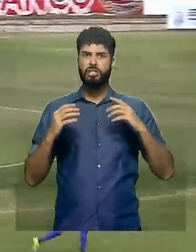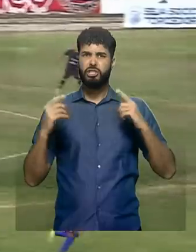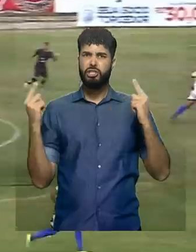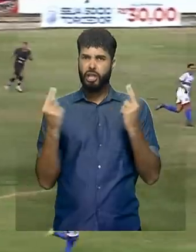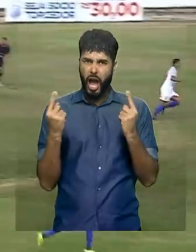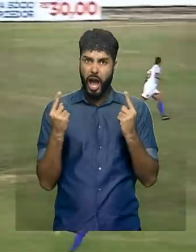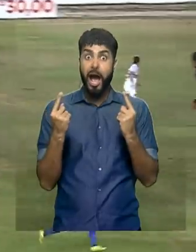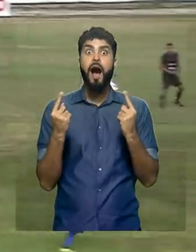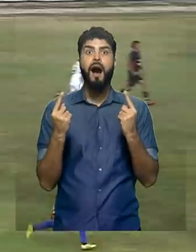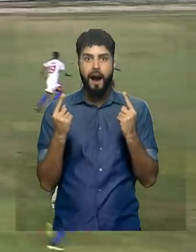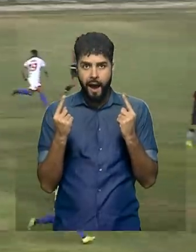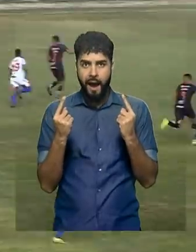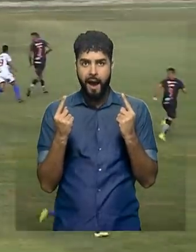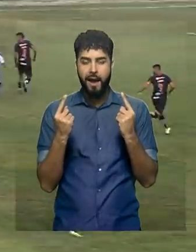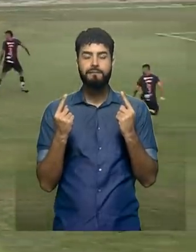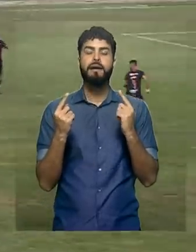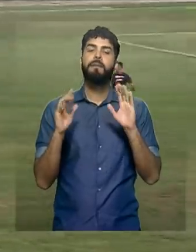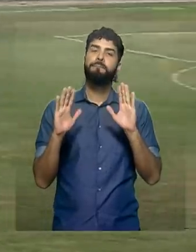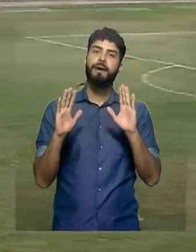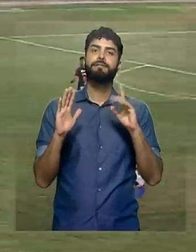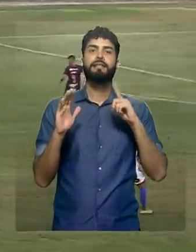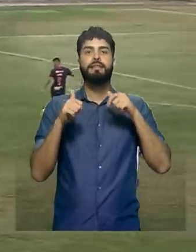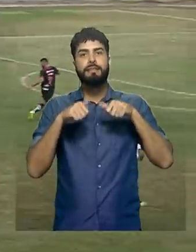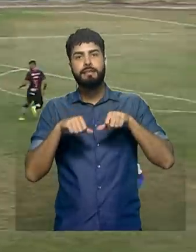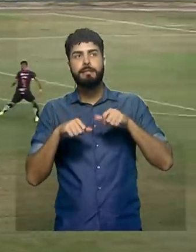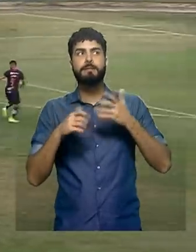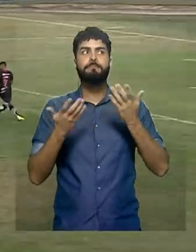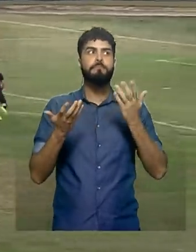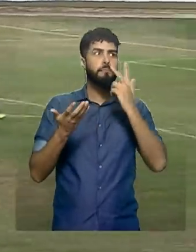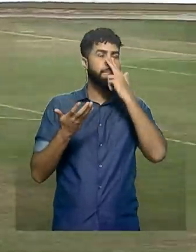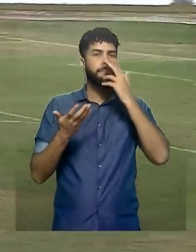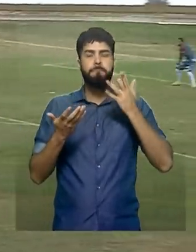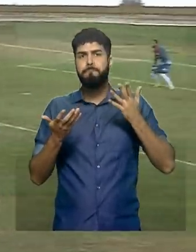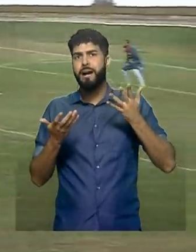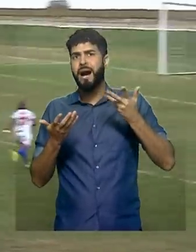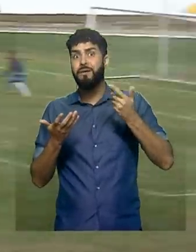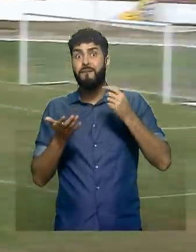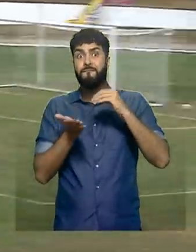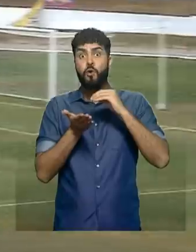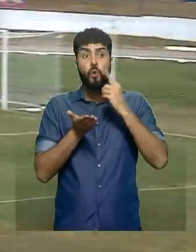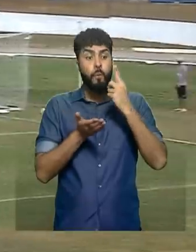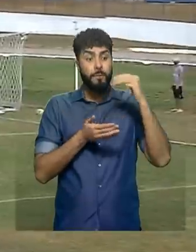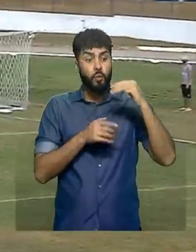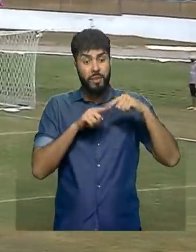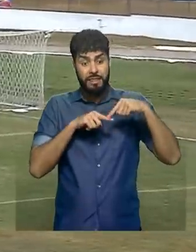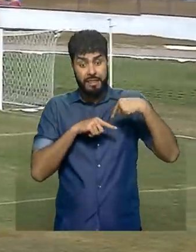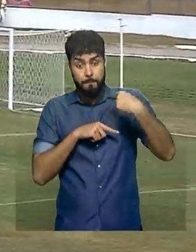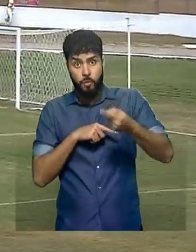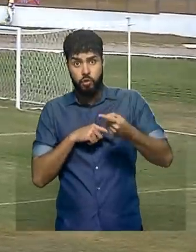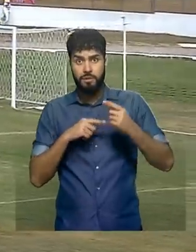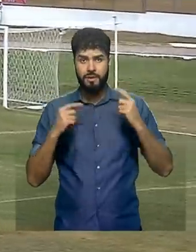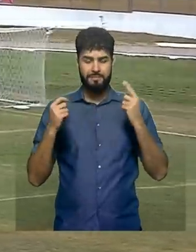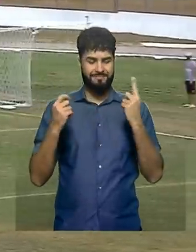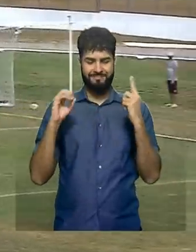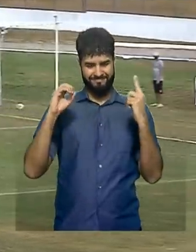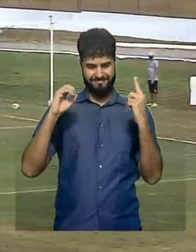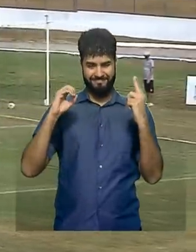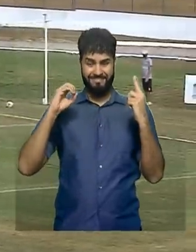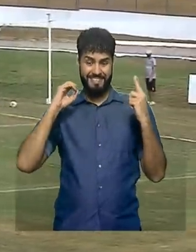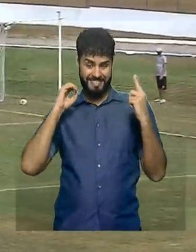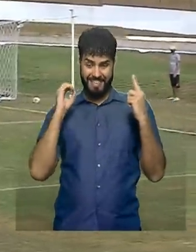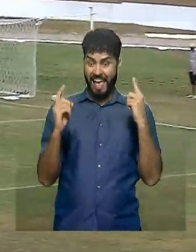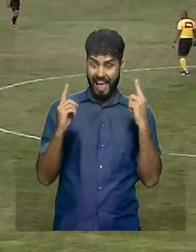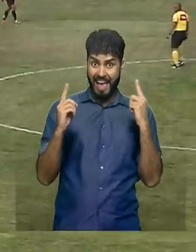chegou a empatar, mas numa velocidade impressionante, um minuto depois do gol marcado pelo Fast, que